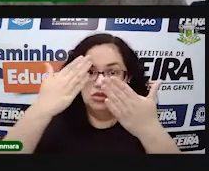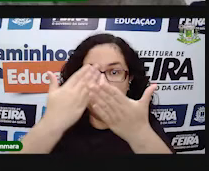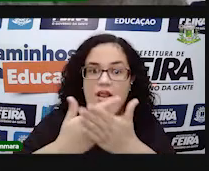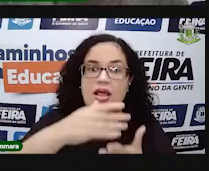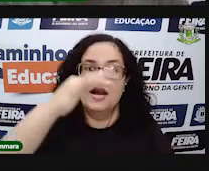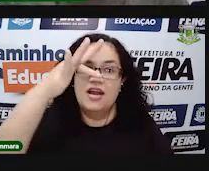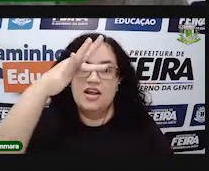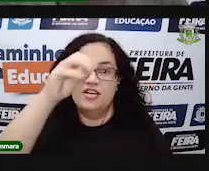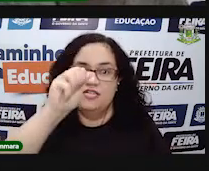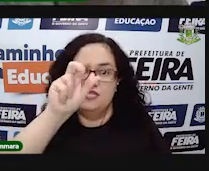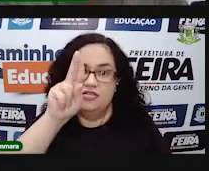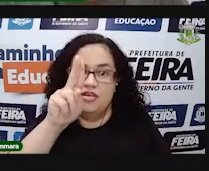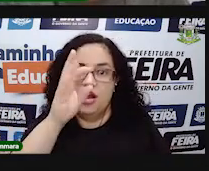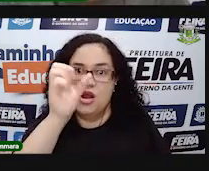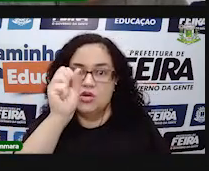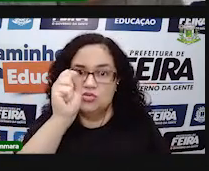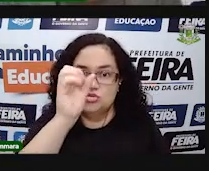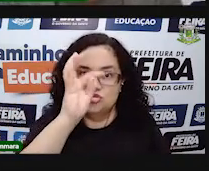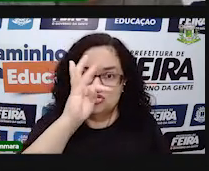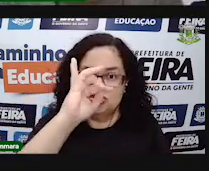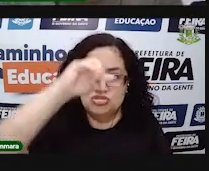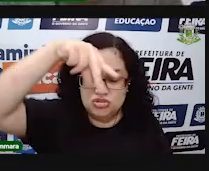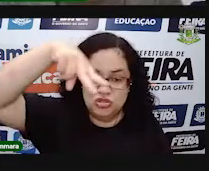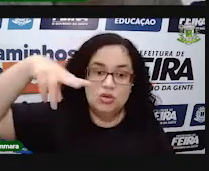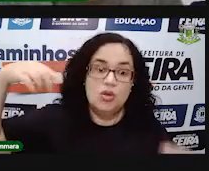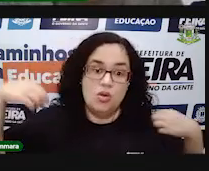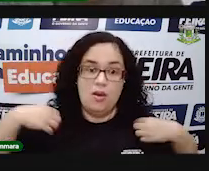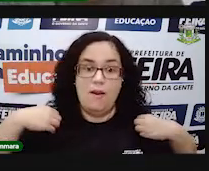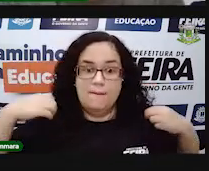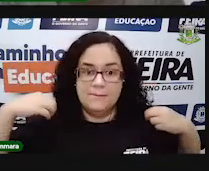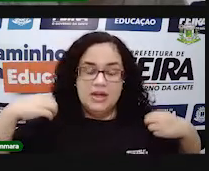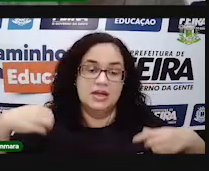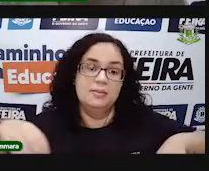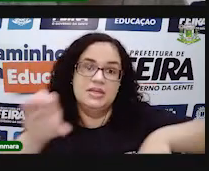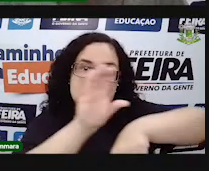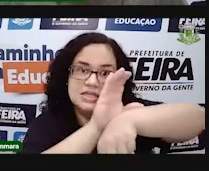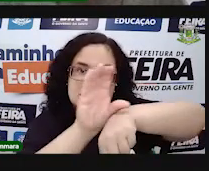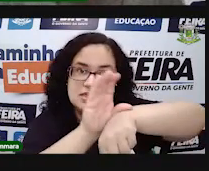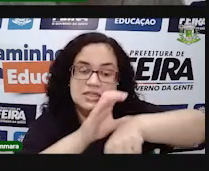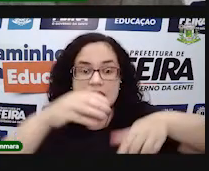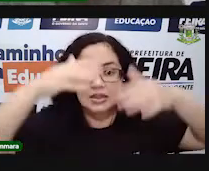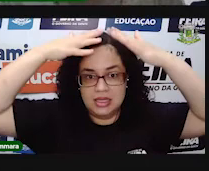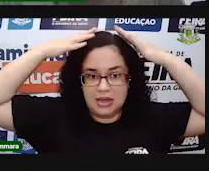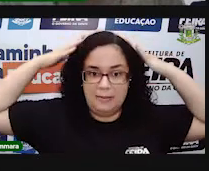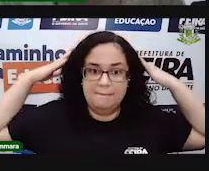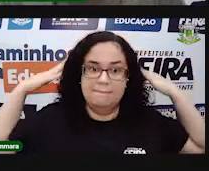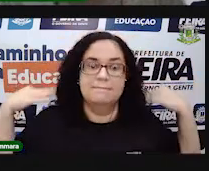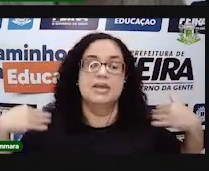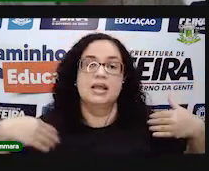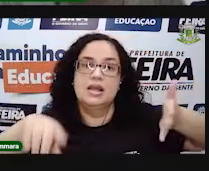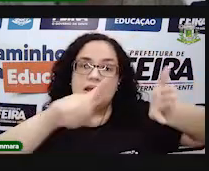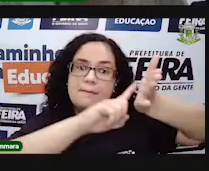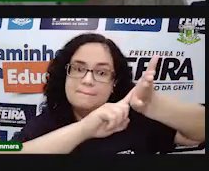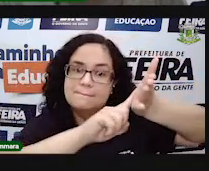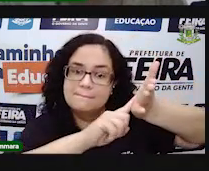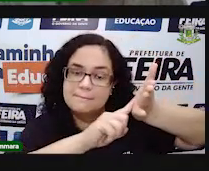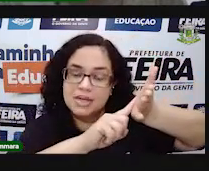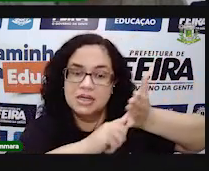matemática da Escola Municipal Faustino Dias Lima, estou vestindo uma camisa cinza,